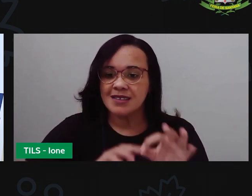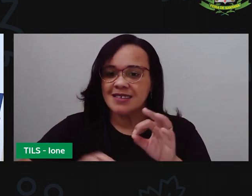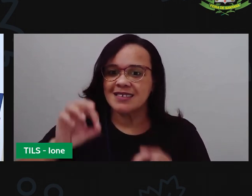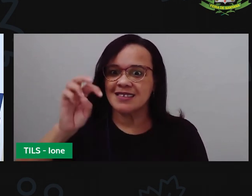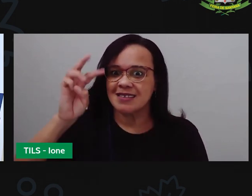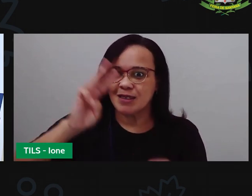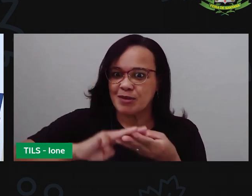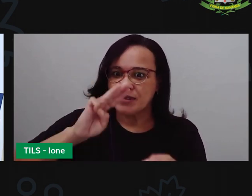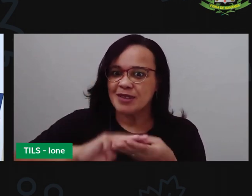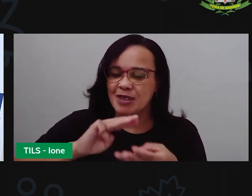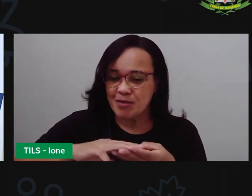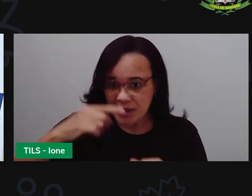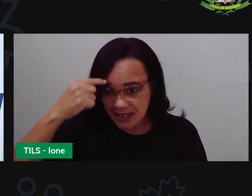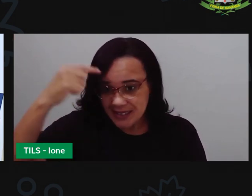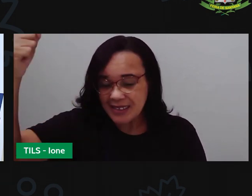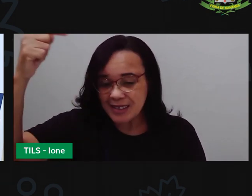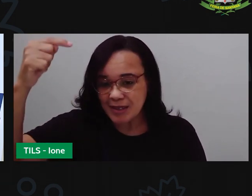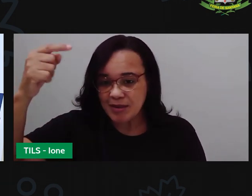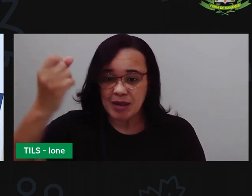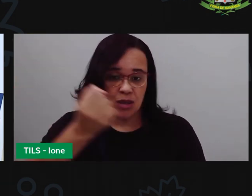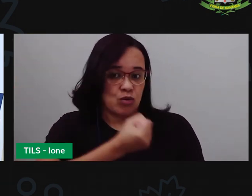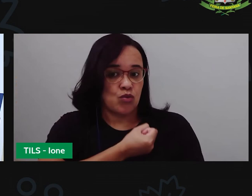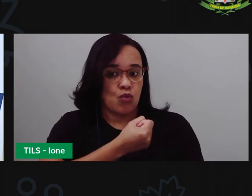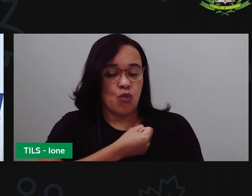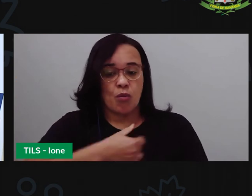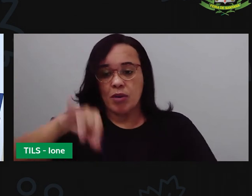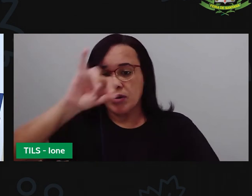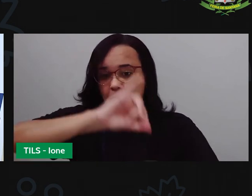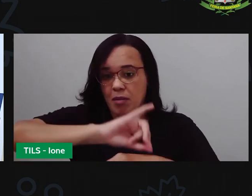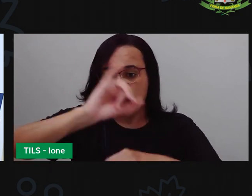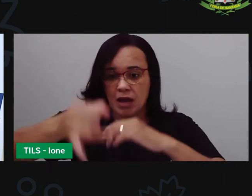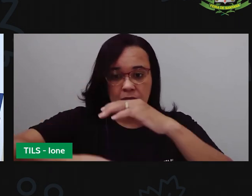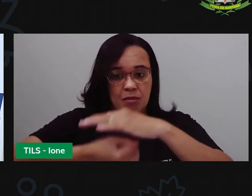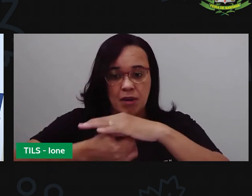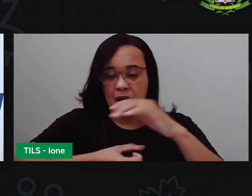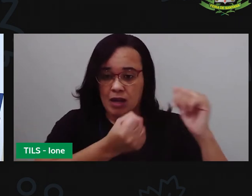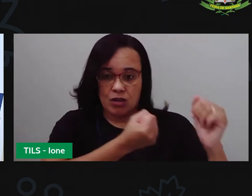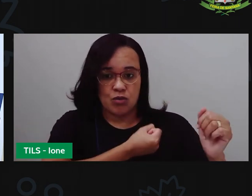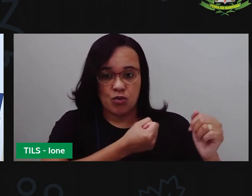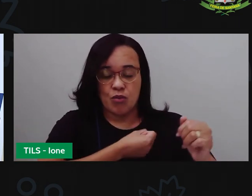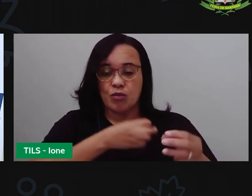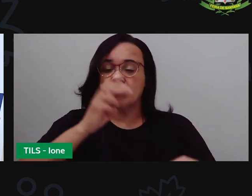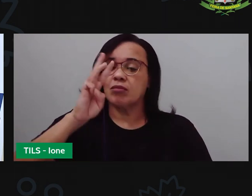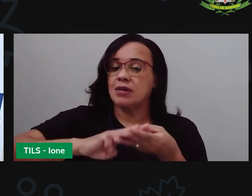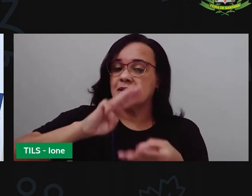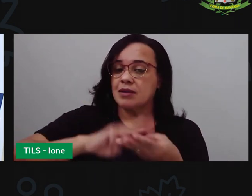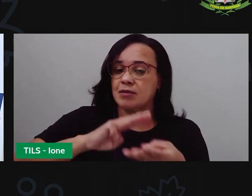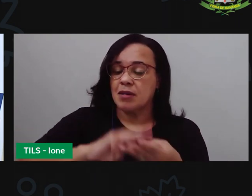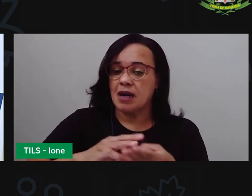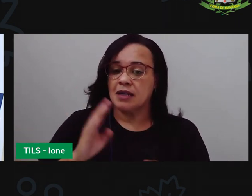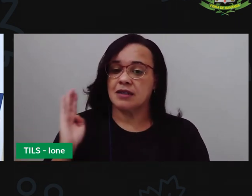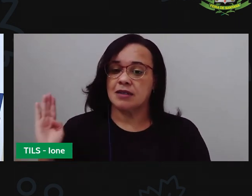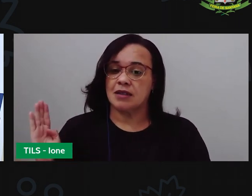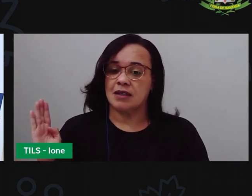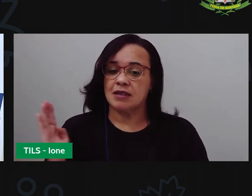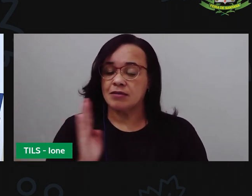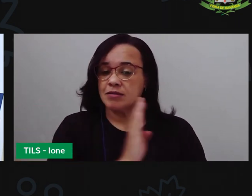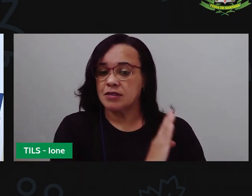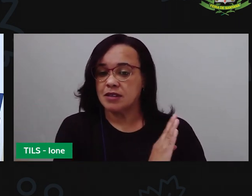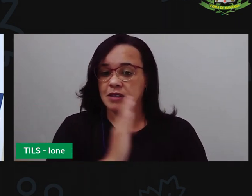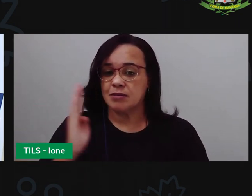a gente coloca um número embaixo do outro e vai sempre contando da direita para a esquerda.